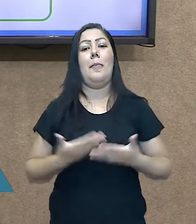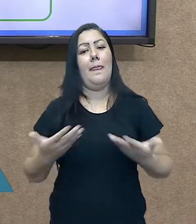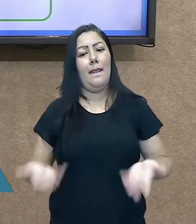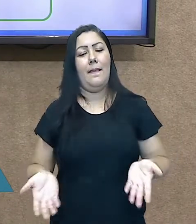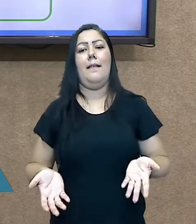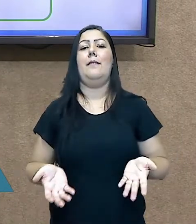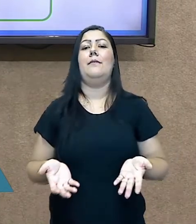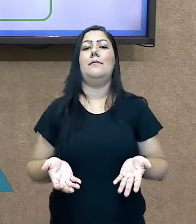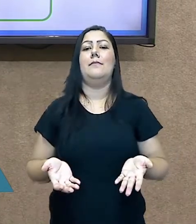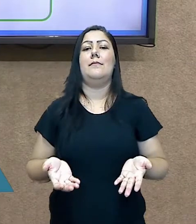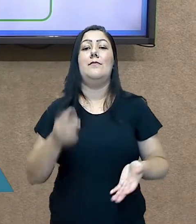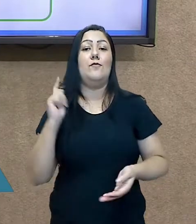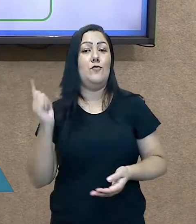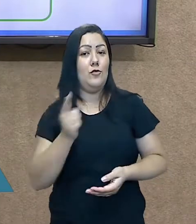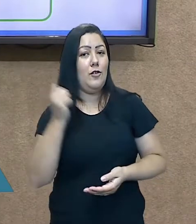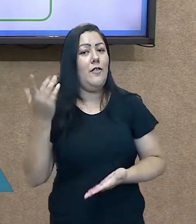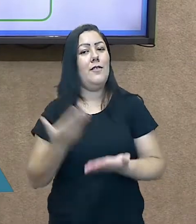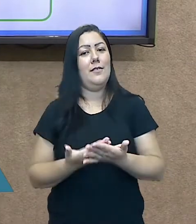geografia é importante.